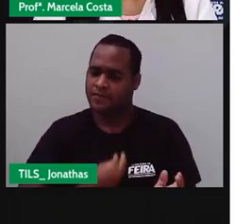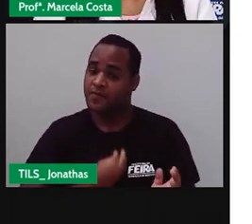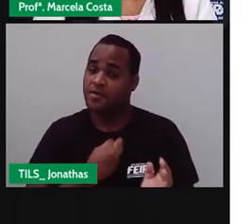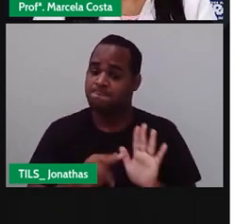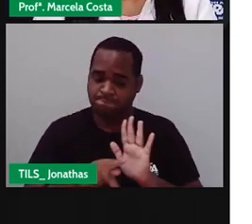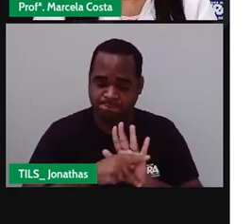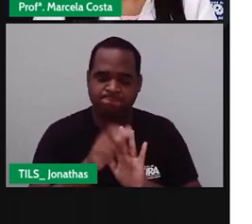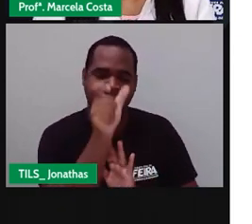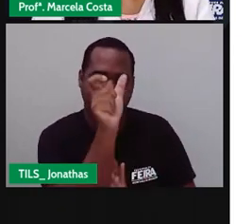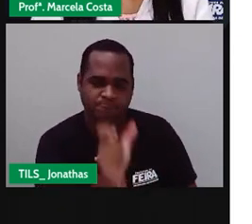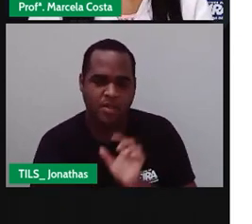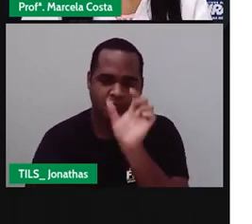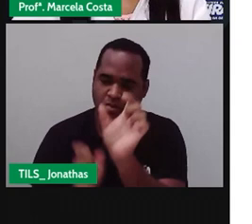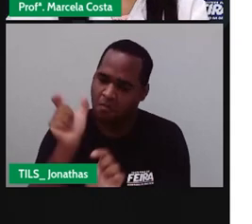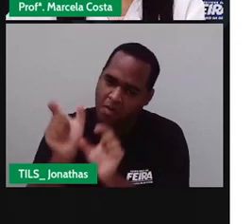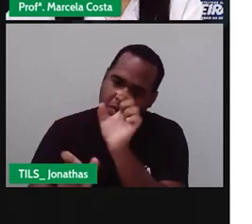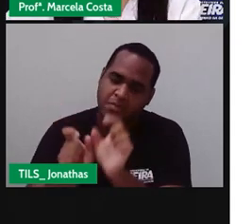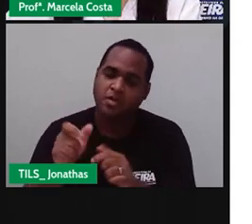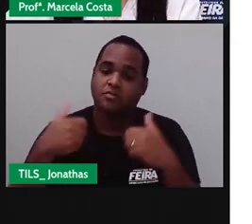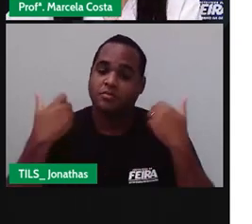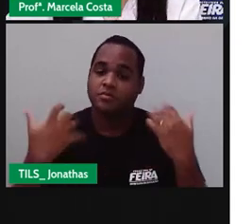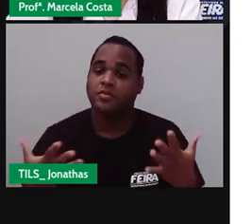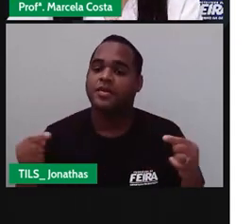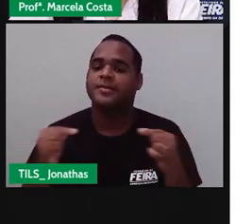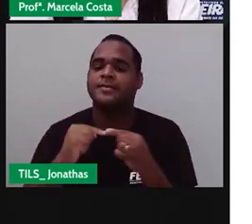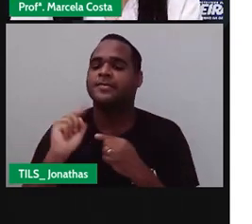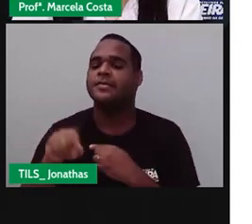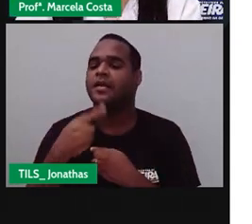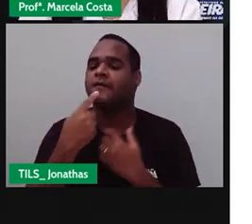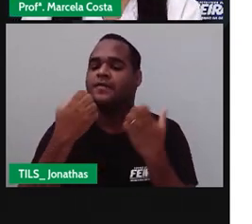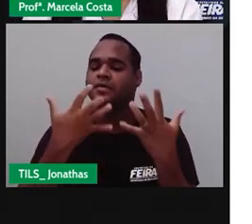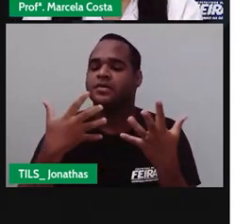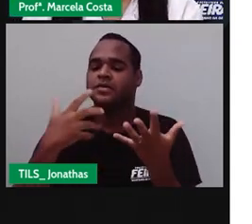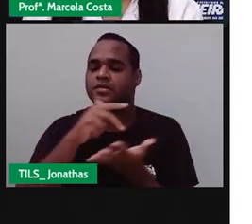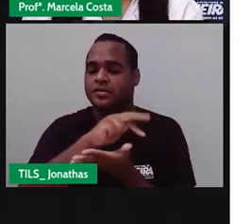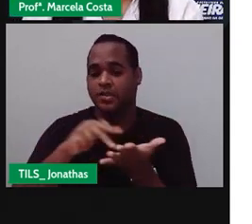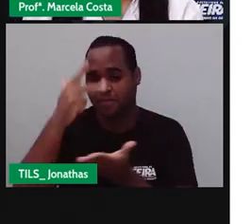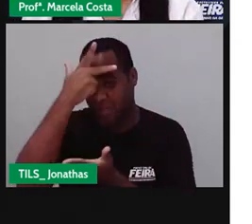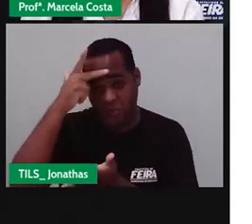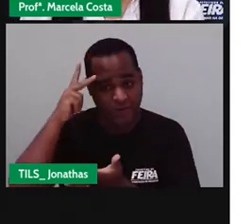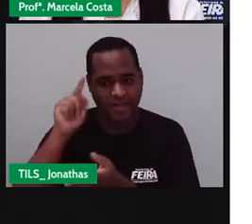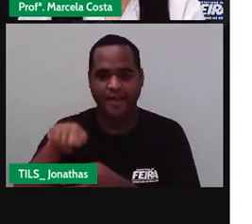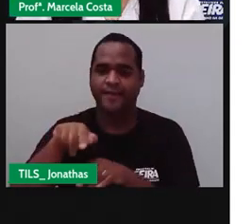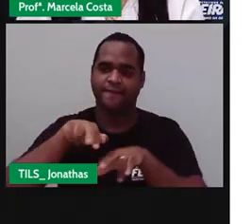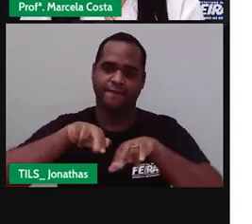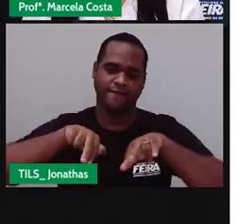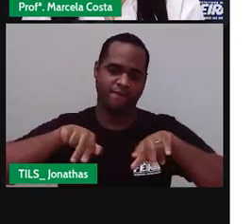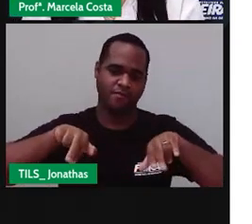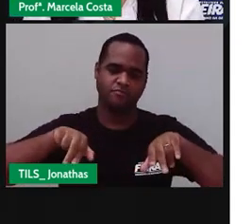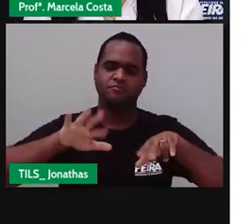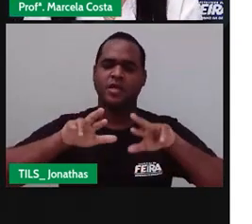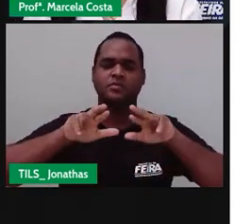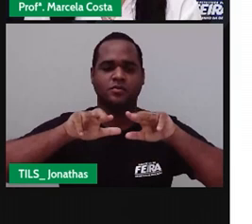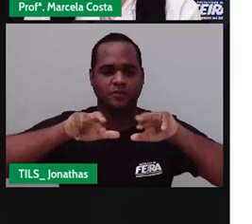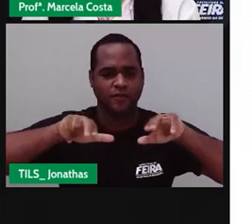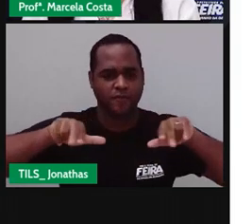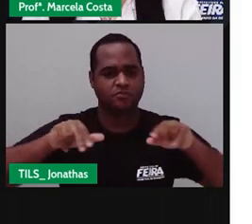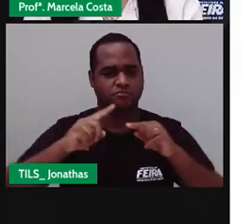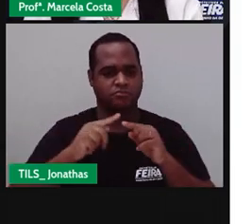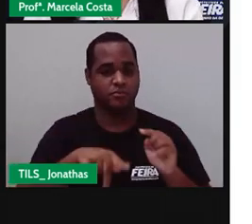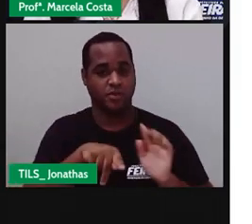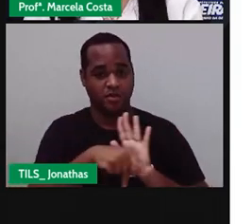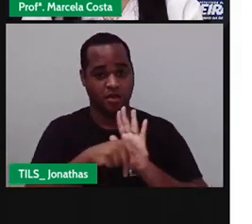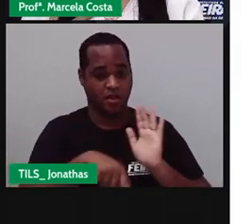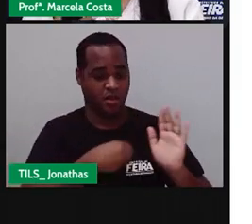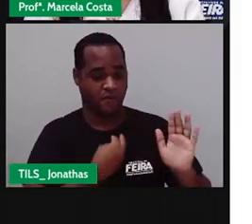próprias, isso faz com que as pessoas sejam diversas. E a diversidade, ela não está presente